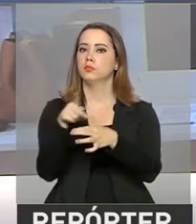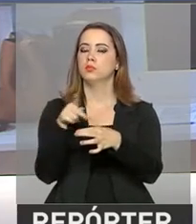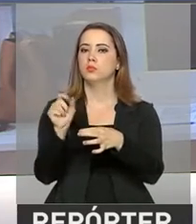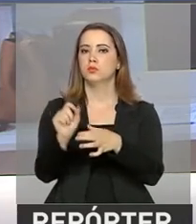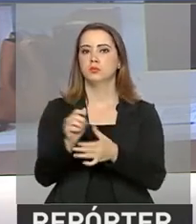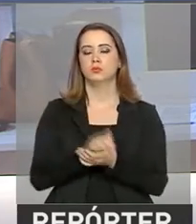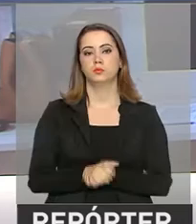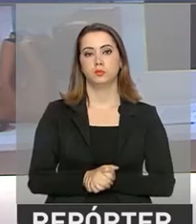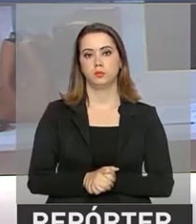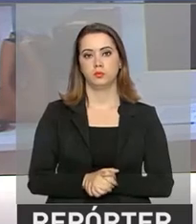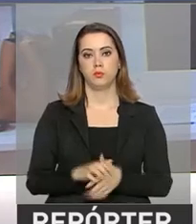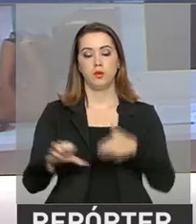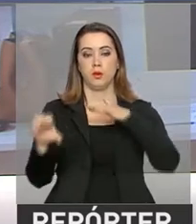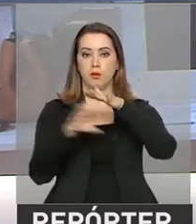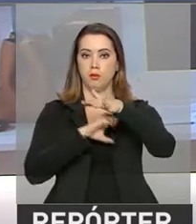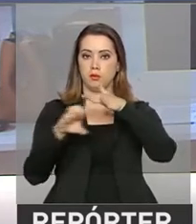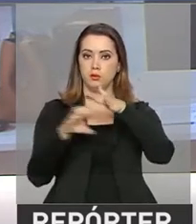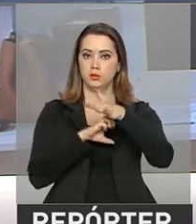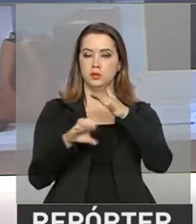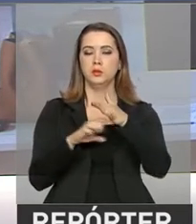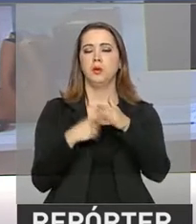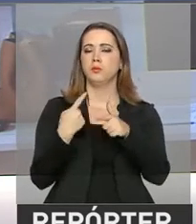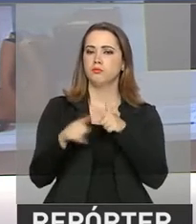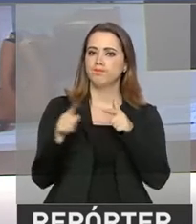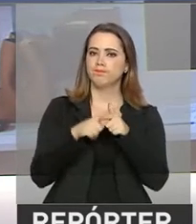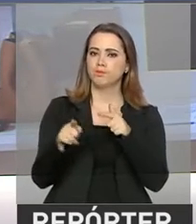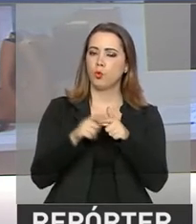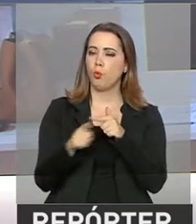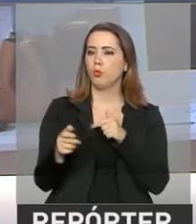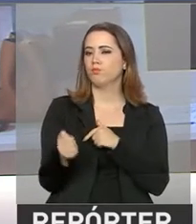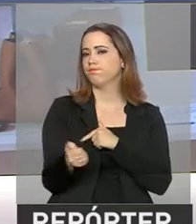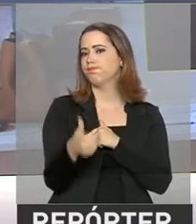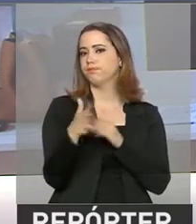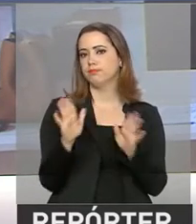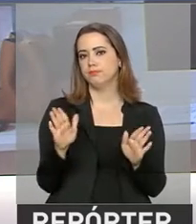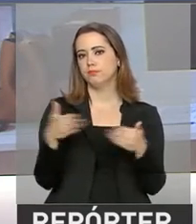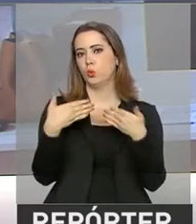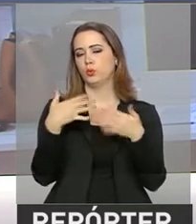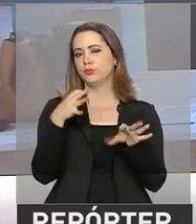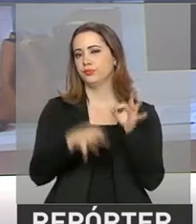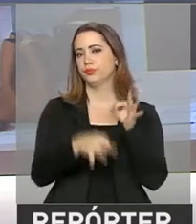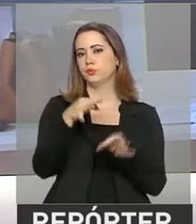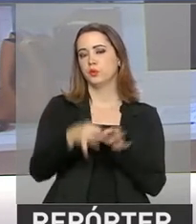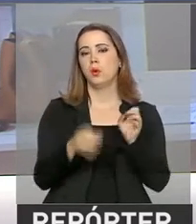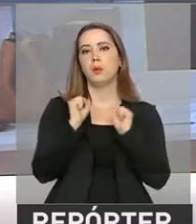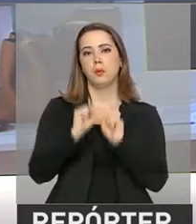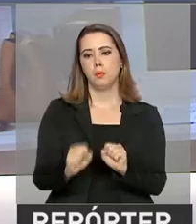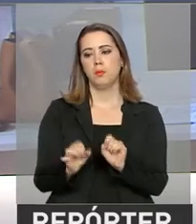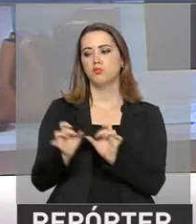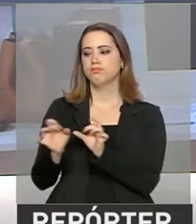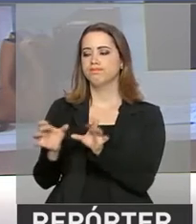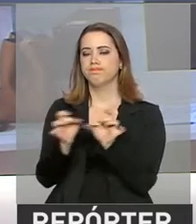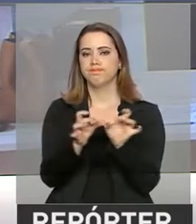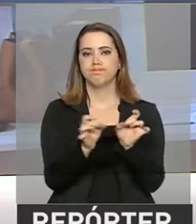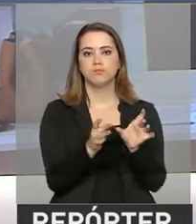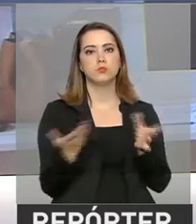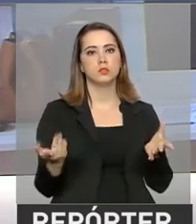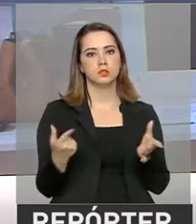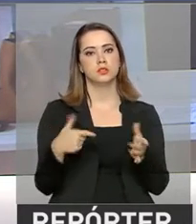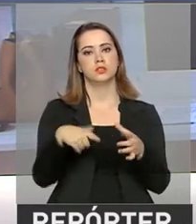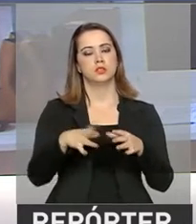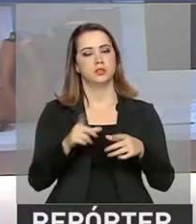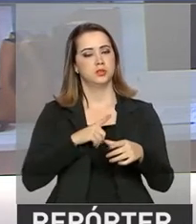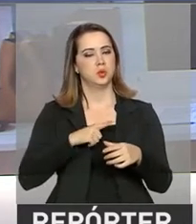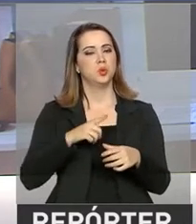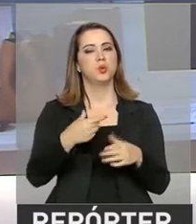Empresas em dificuldades, como aquelas em processo de recuperação judicial, vão poder vender os bens a outras companhias que estejam em melhores condições